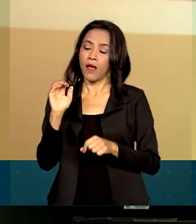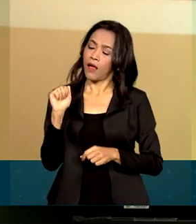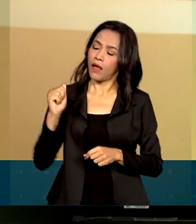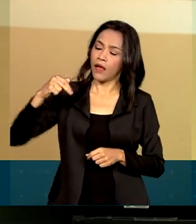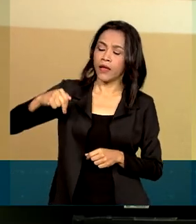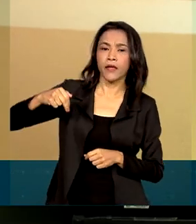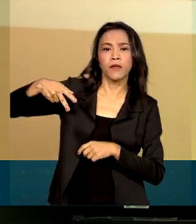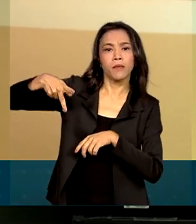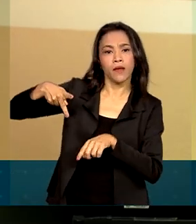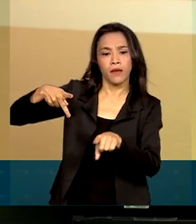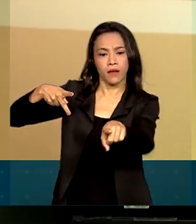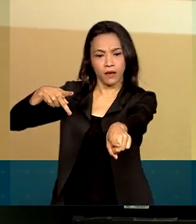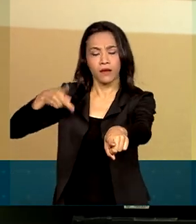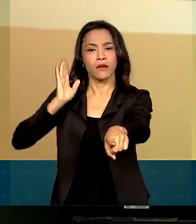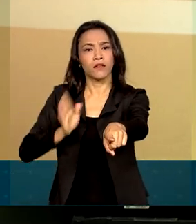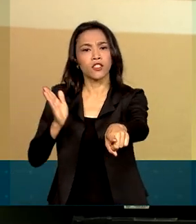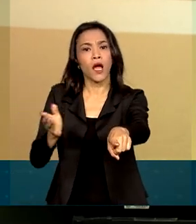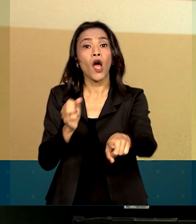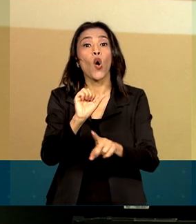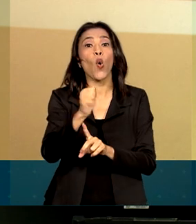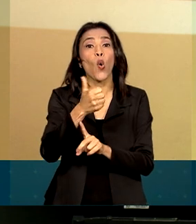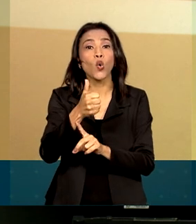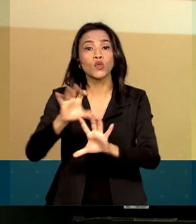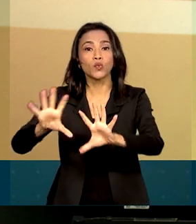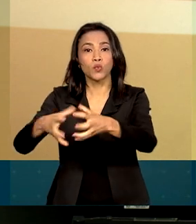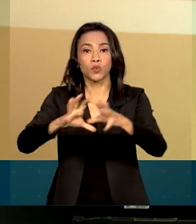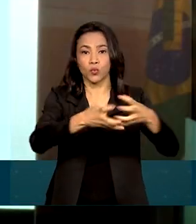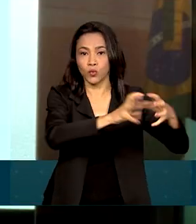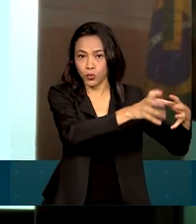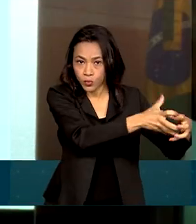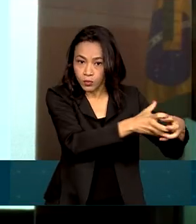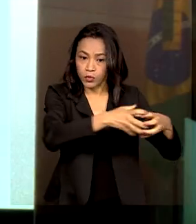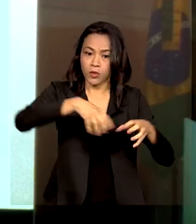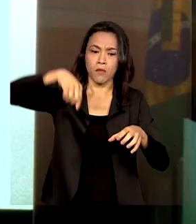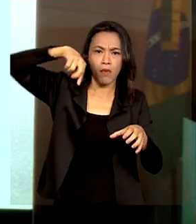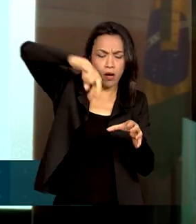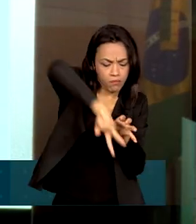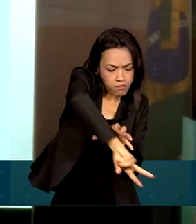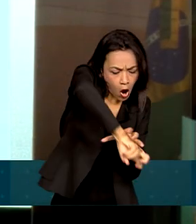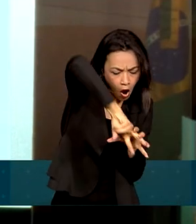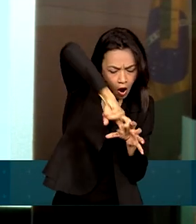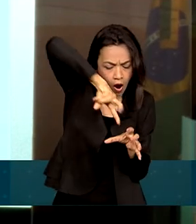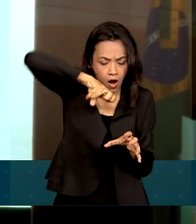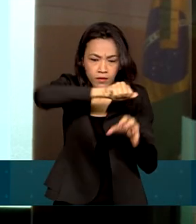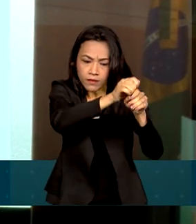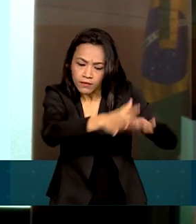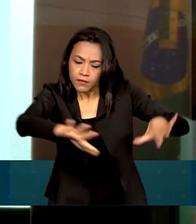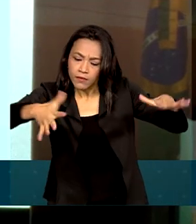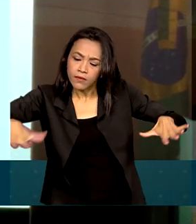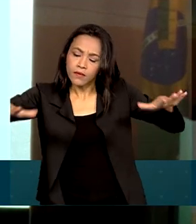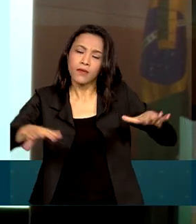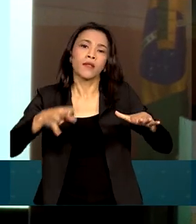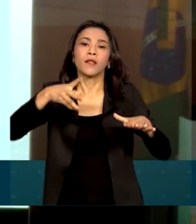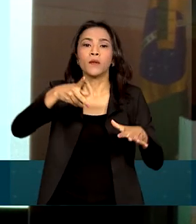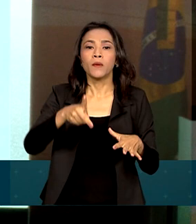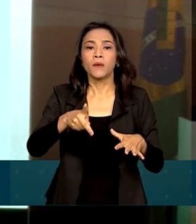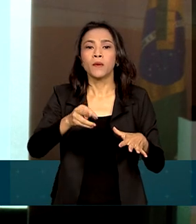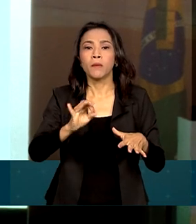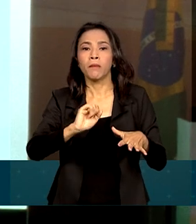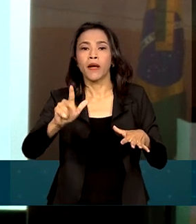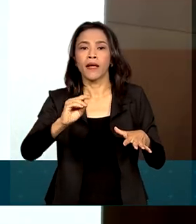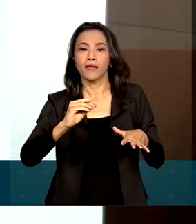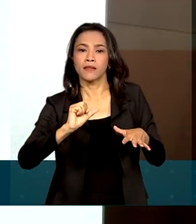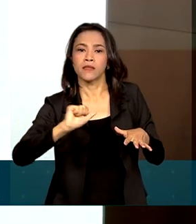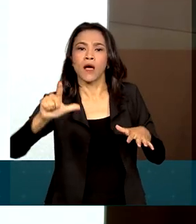Petróleo, foram ofertados 11 blocos para exploração na área do pré-sal. Sete deles ficam na Bacia de Santos, em São